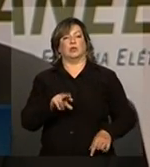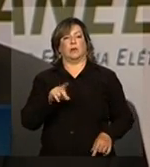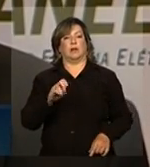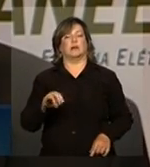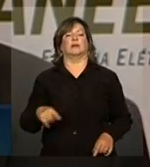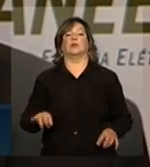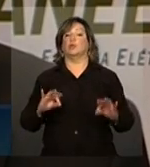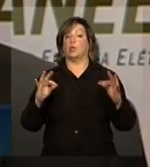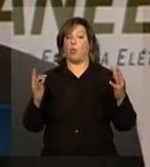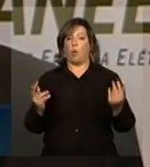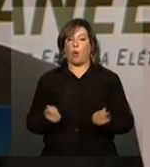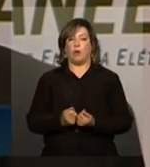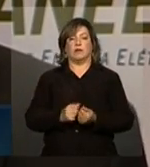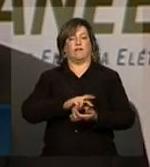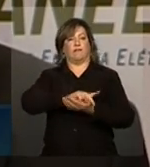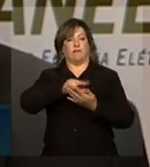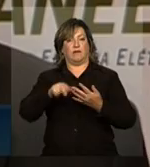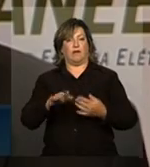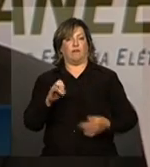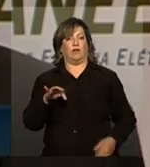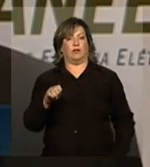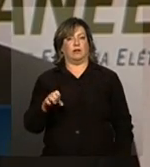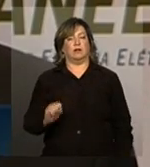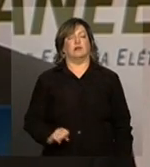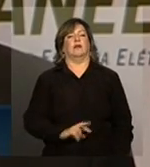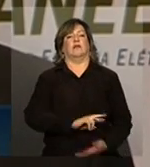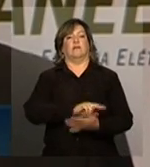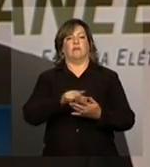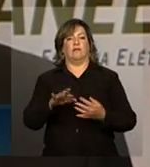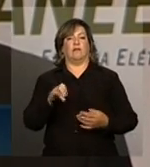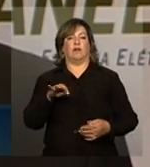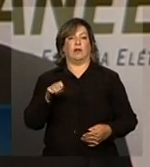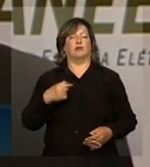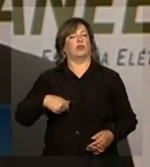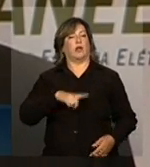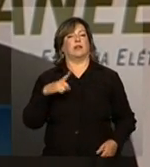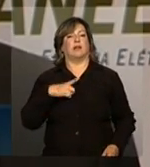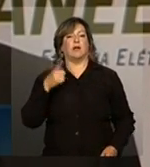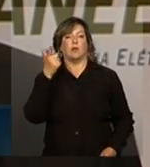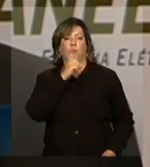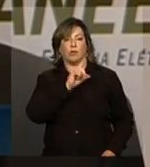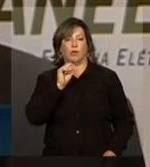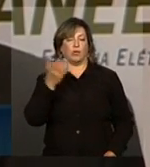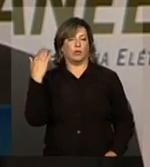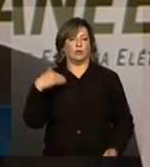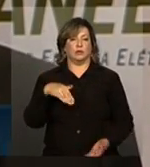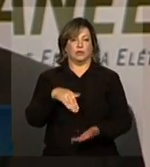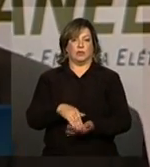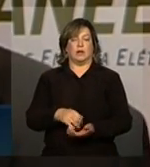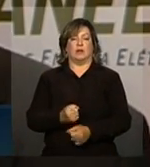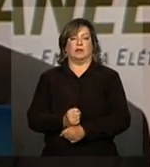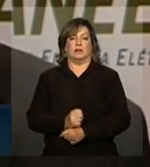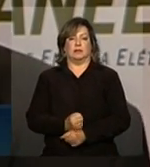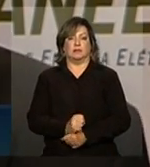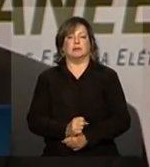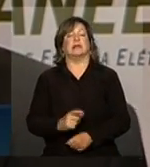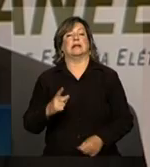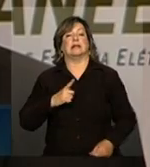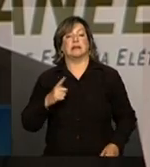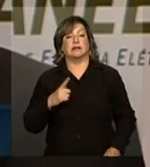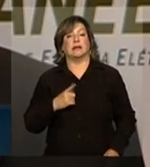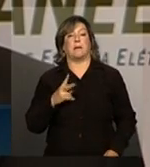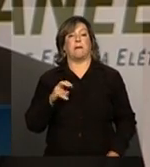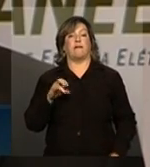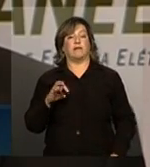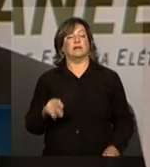gerações das diversas fontes, da diversificação de fontes que a gente tem obtido nos últimos anos e que está previsto